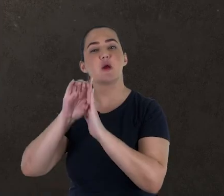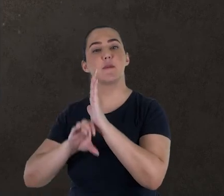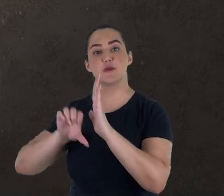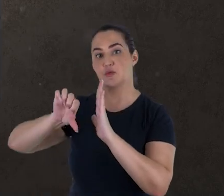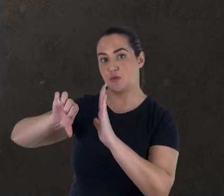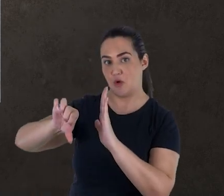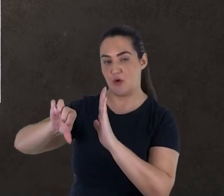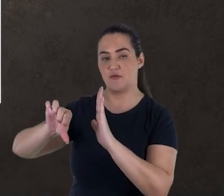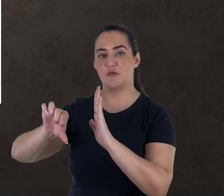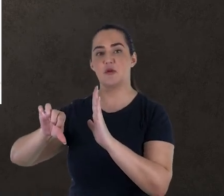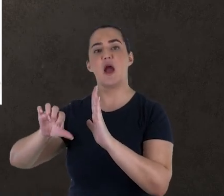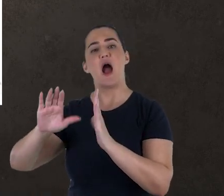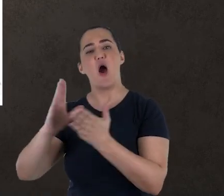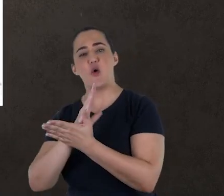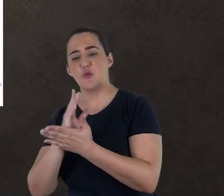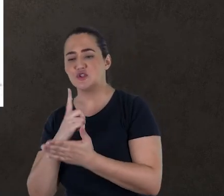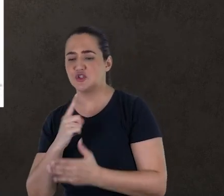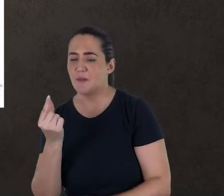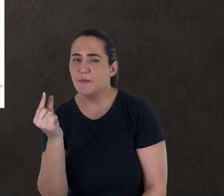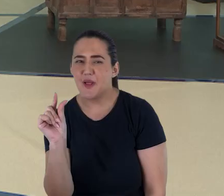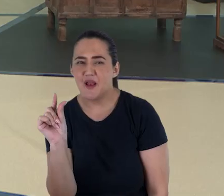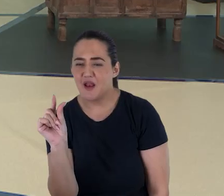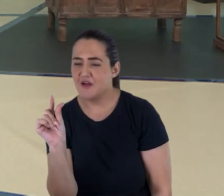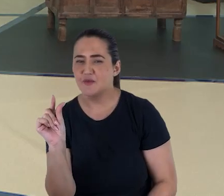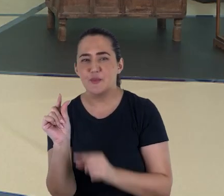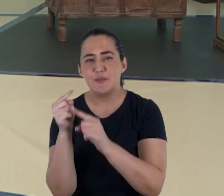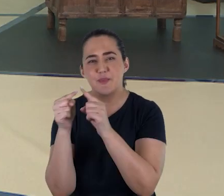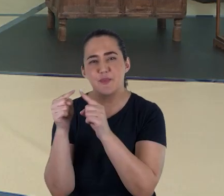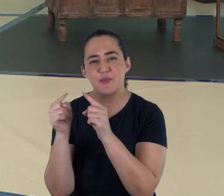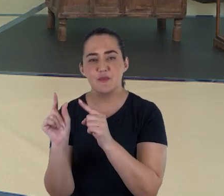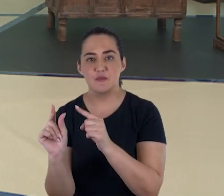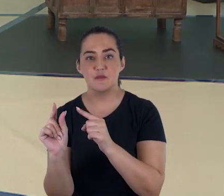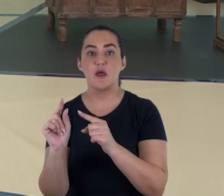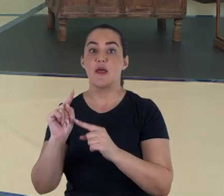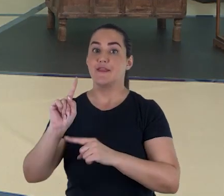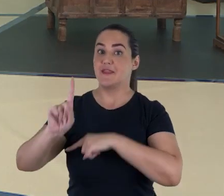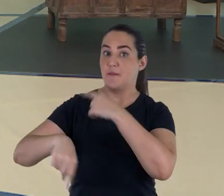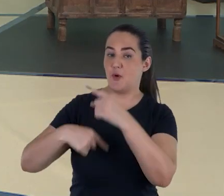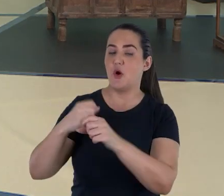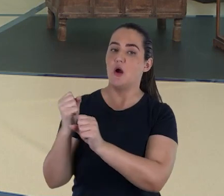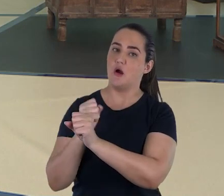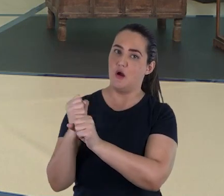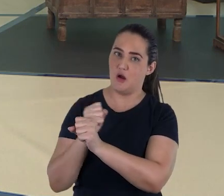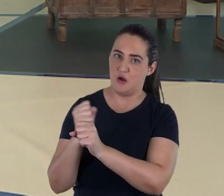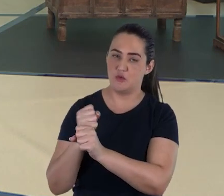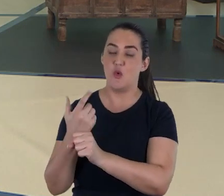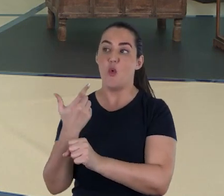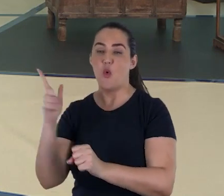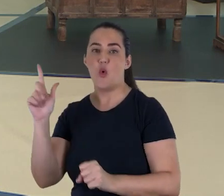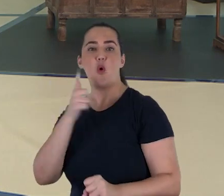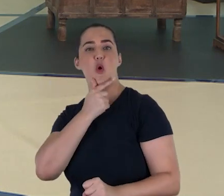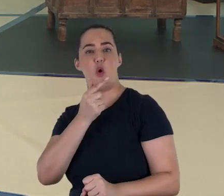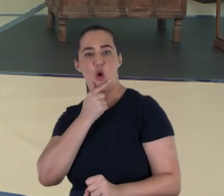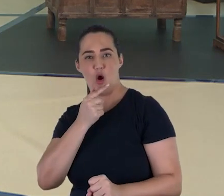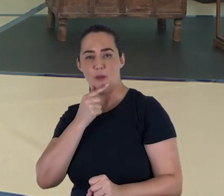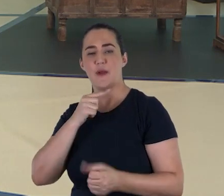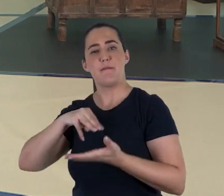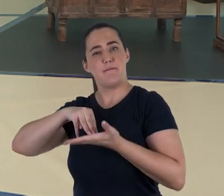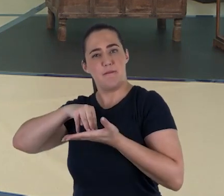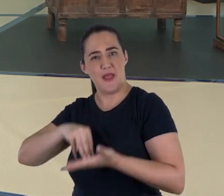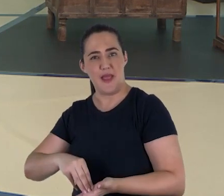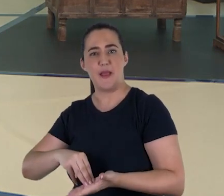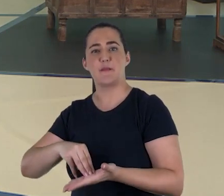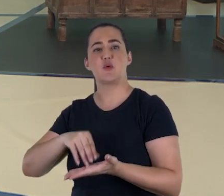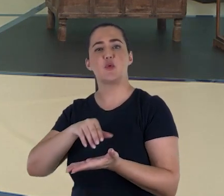com mais do que uma palavra completa. Porém, anos mais tarde, Frank Cross, que era membro do grupo original de